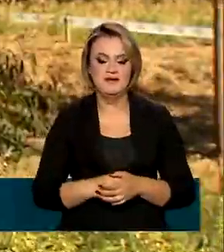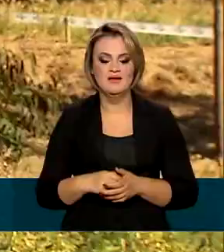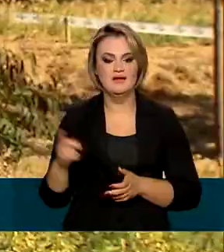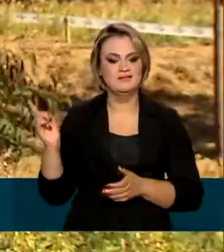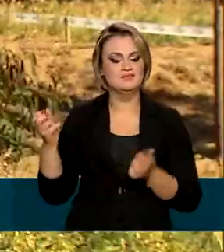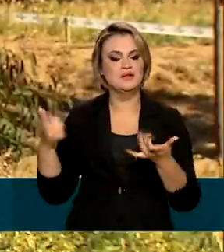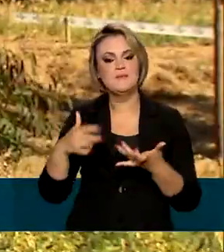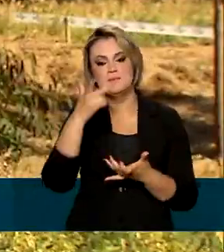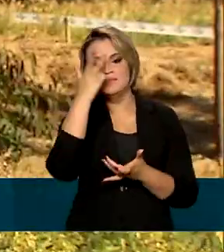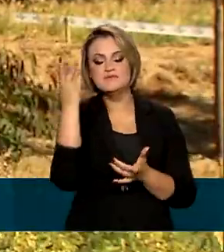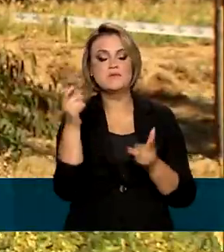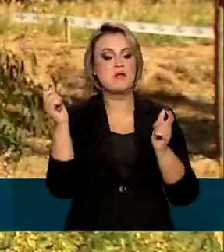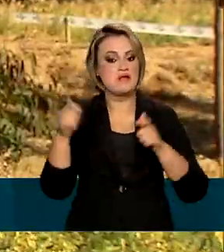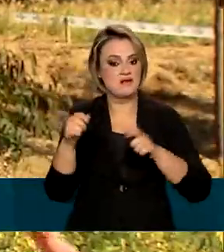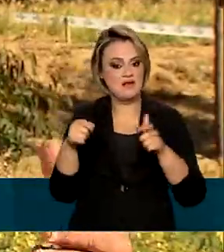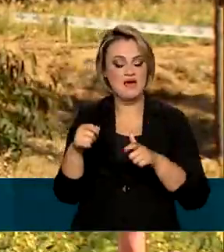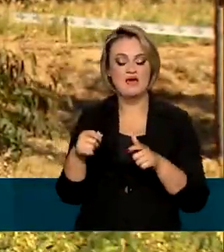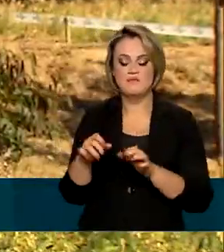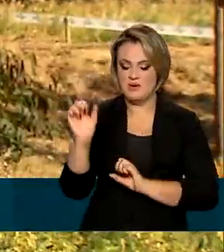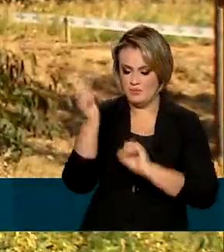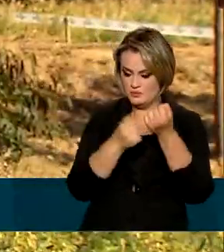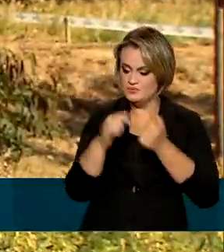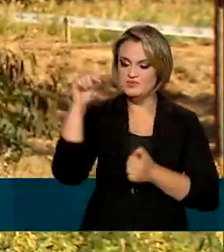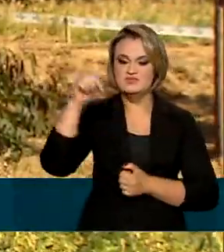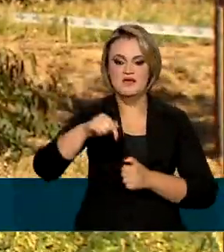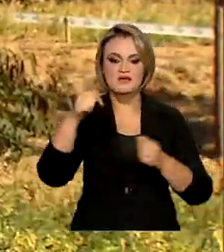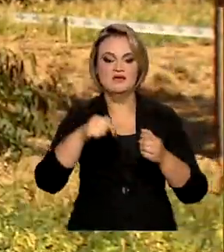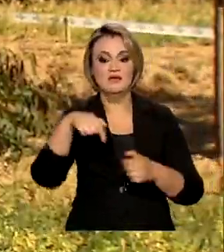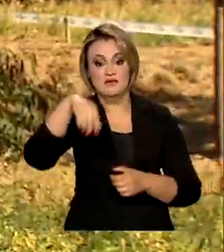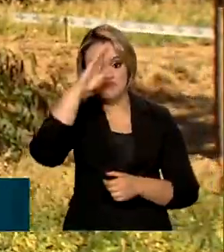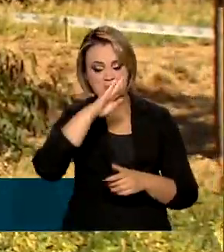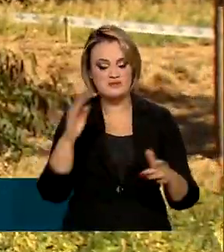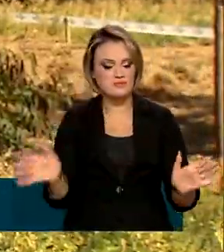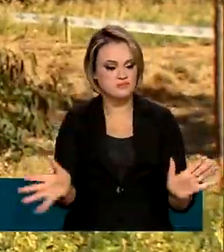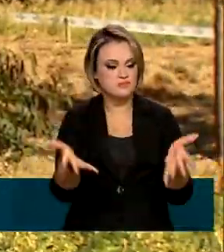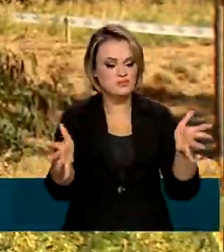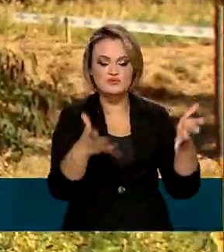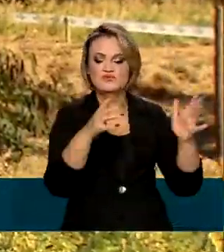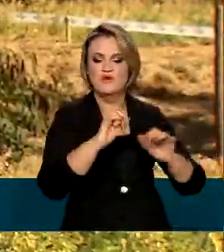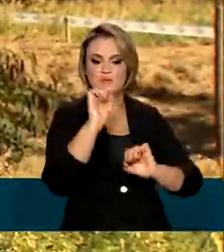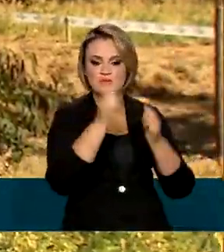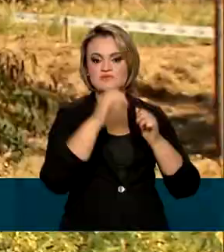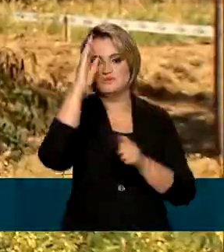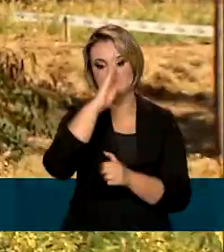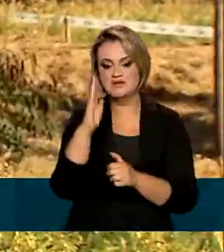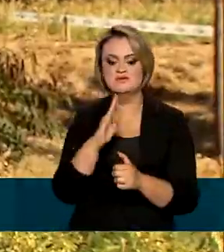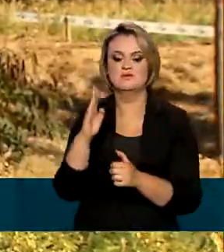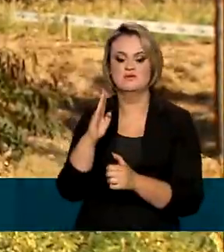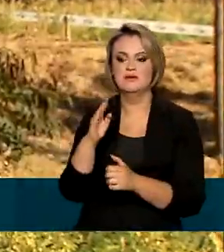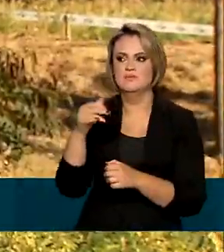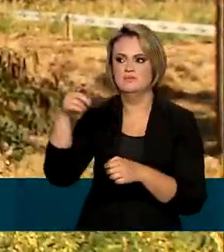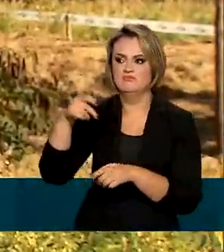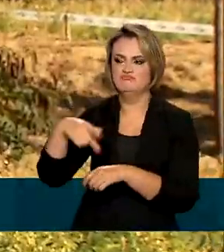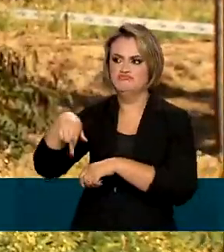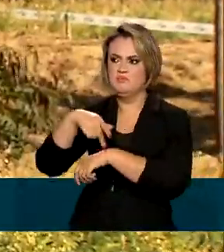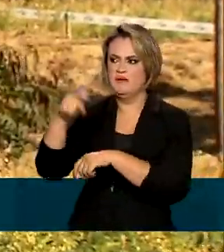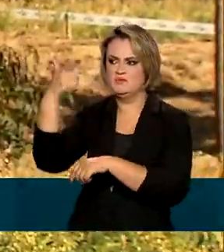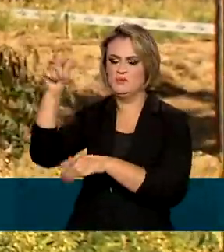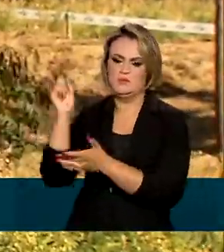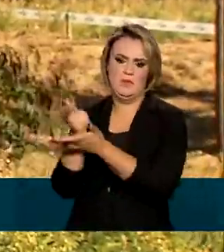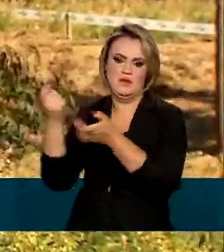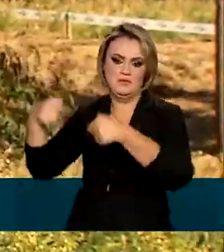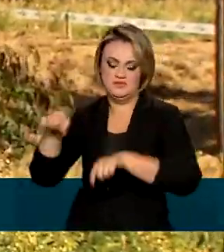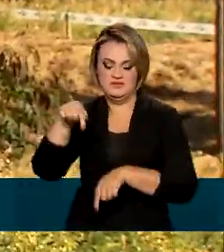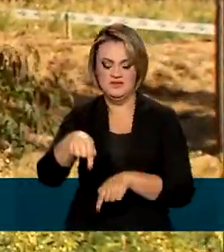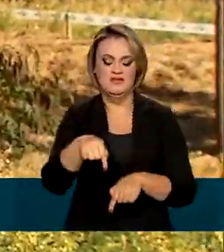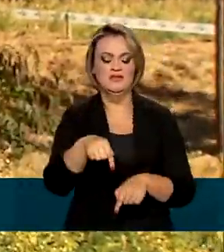fornecer esse produto ao mercado, aumentando a produção nacional, fomentando a produção nacional, em detrimento da importação. E a gente espera que o